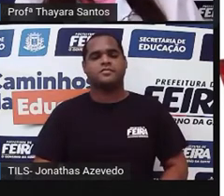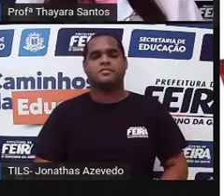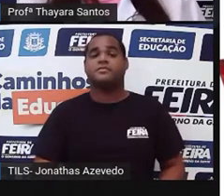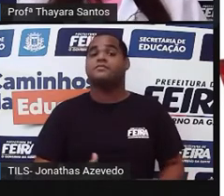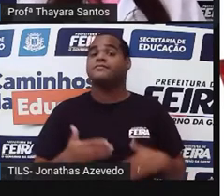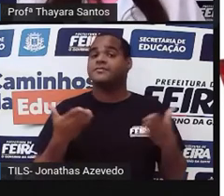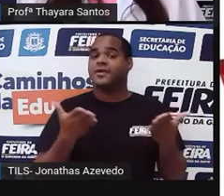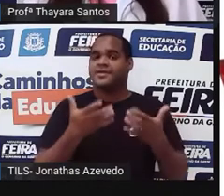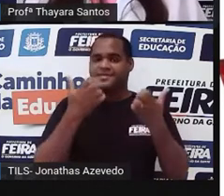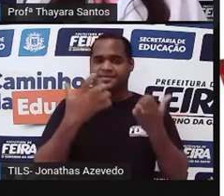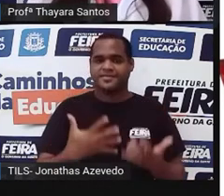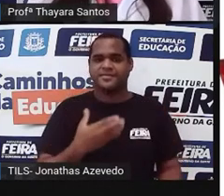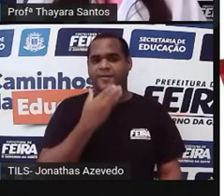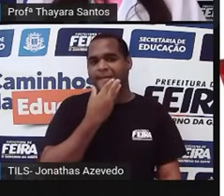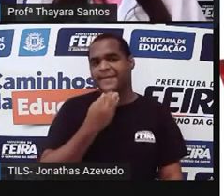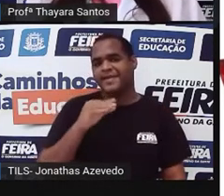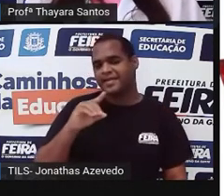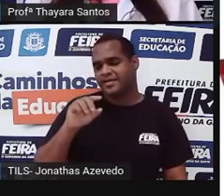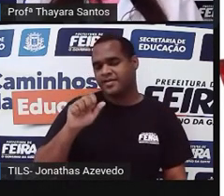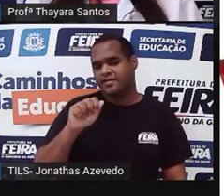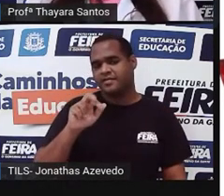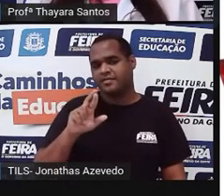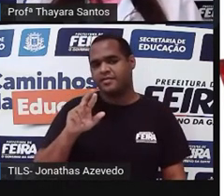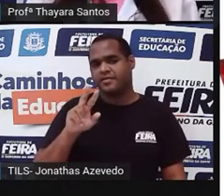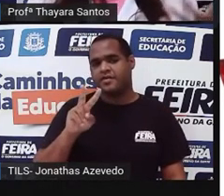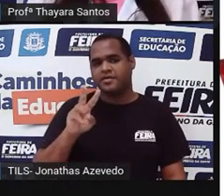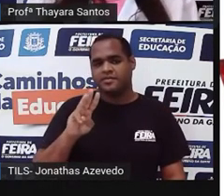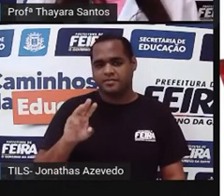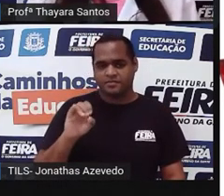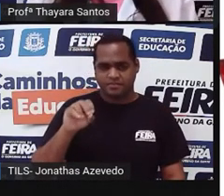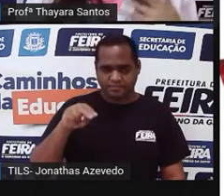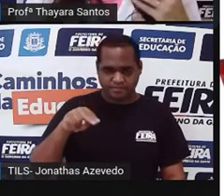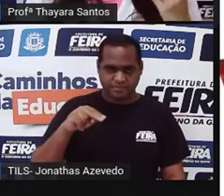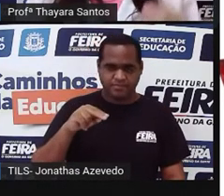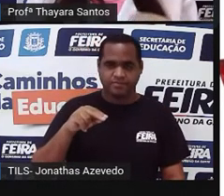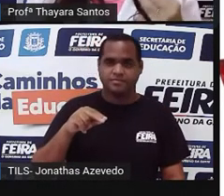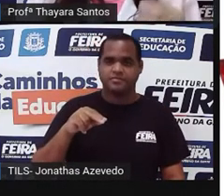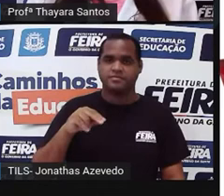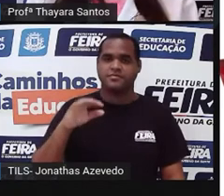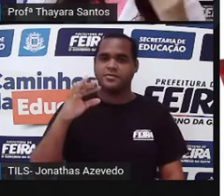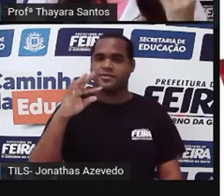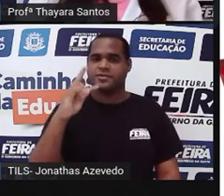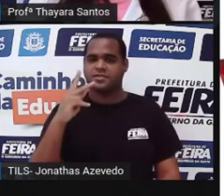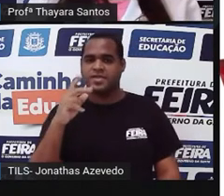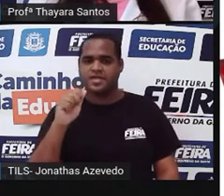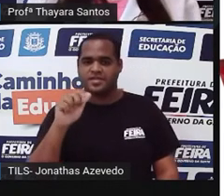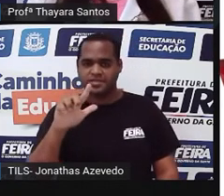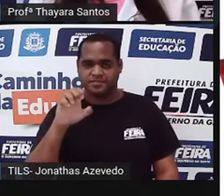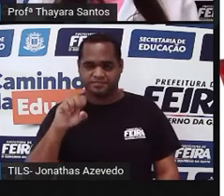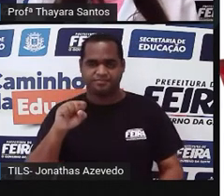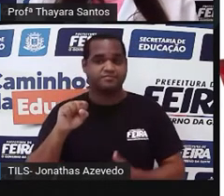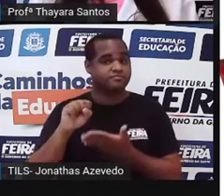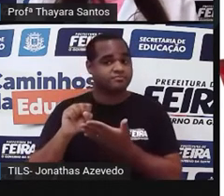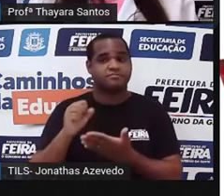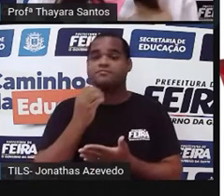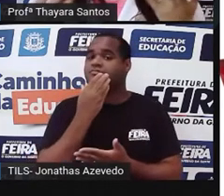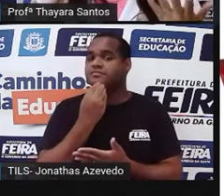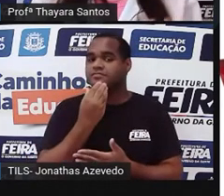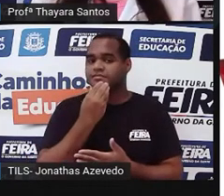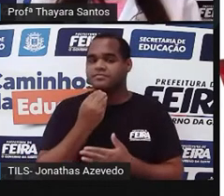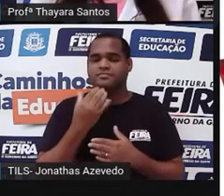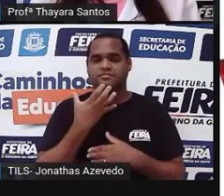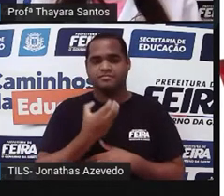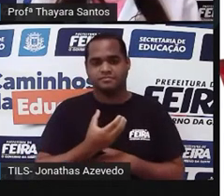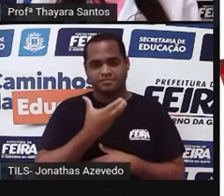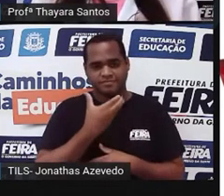Agora, vamos falar sobre Darwin. Darwin, o nome dele é Charles Robert Darwin, ele foi também